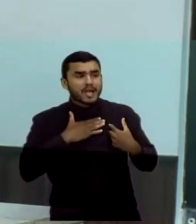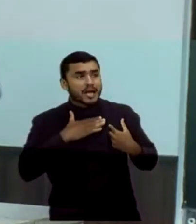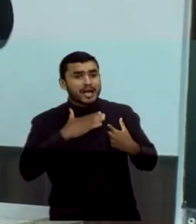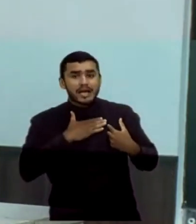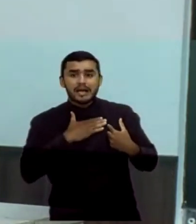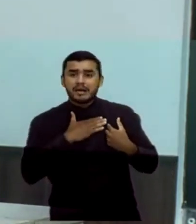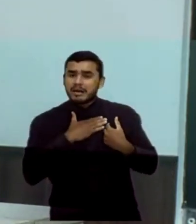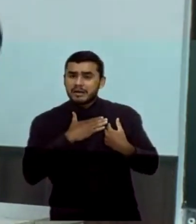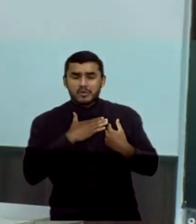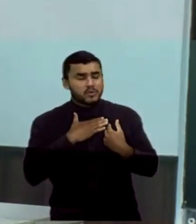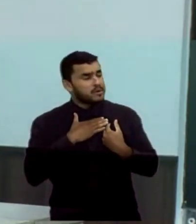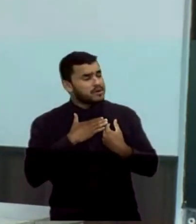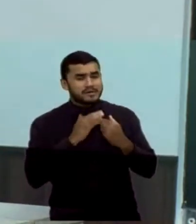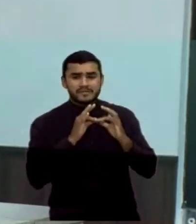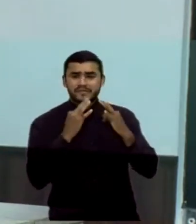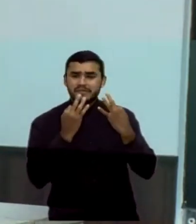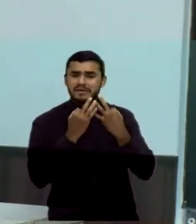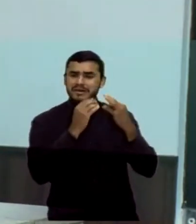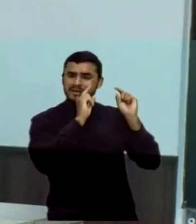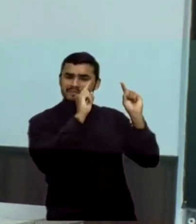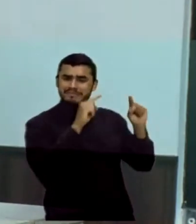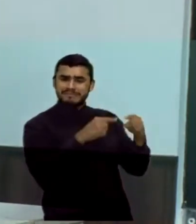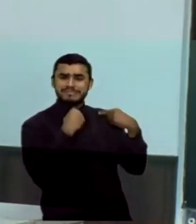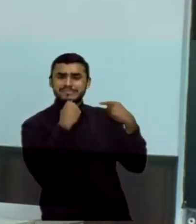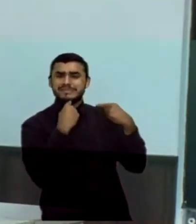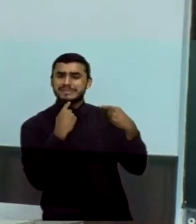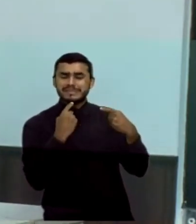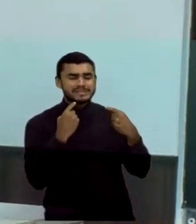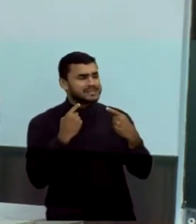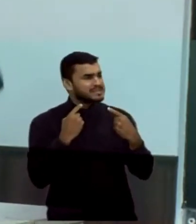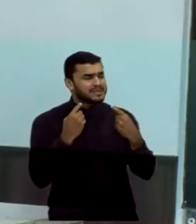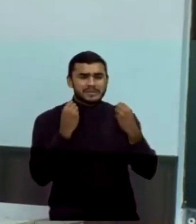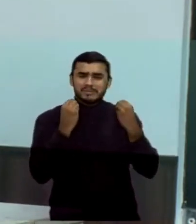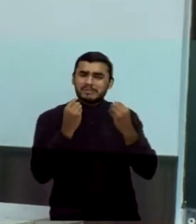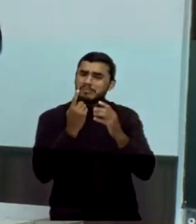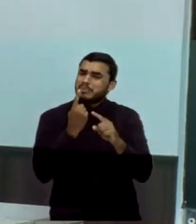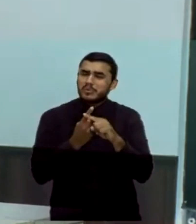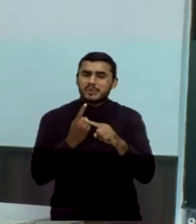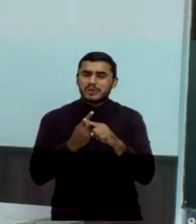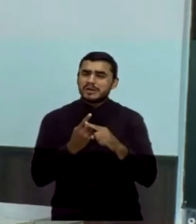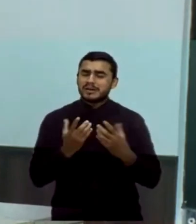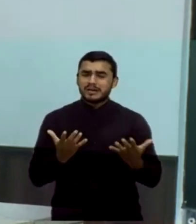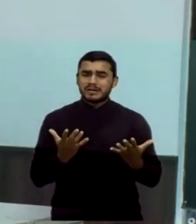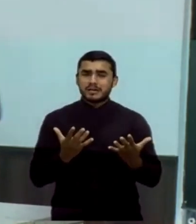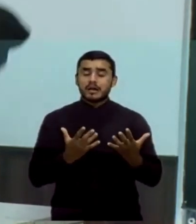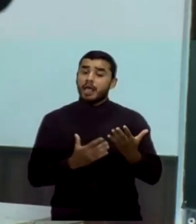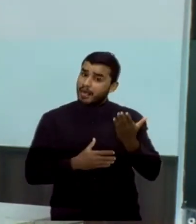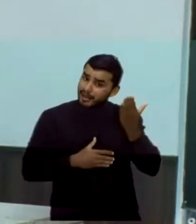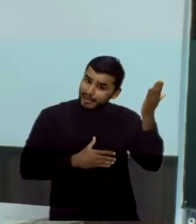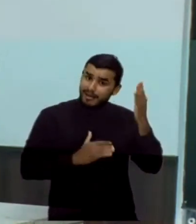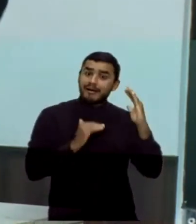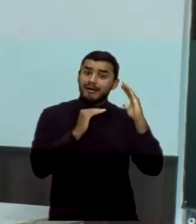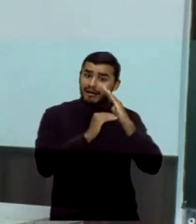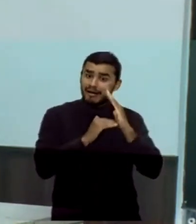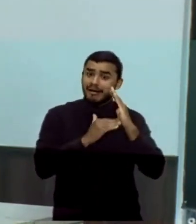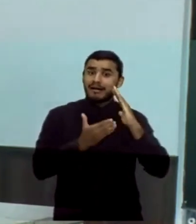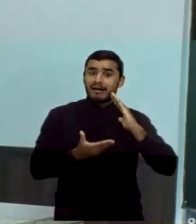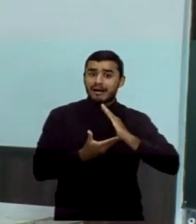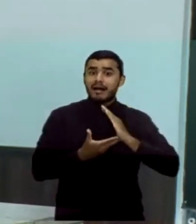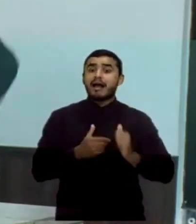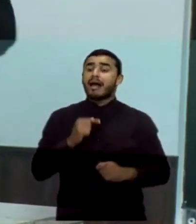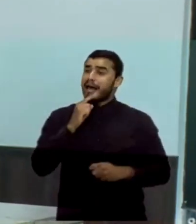é um ataque deliberado e é graças a ações como essa que o nosso